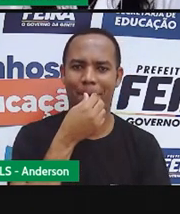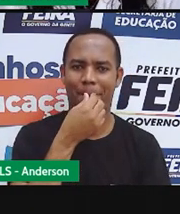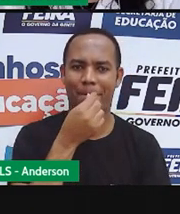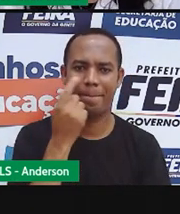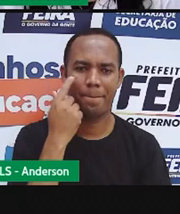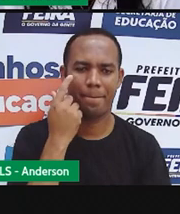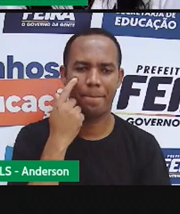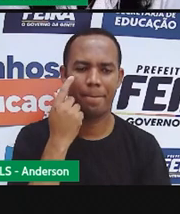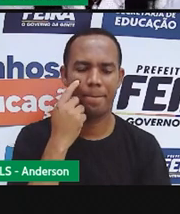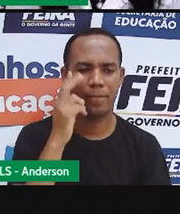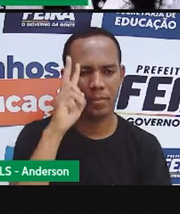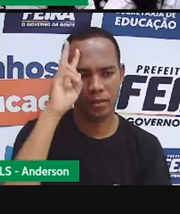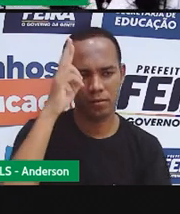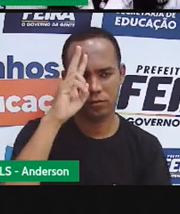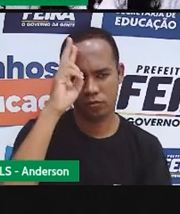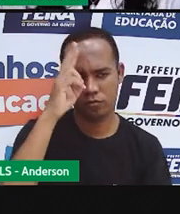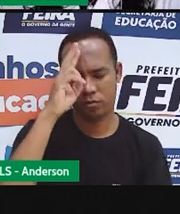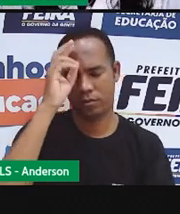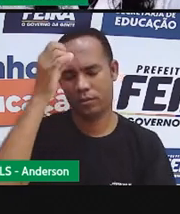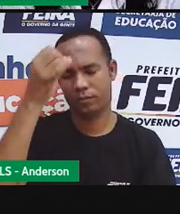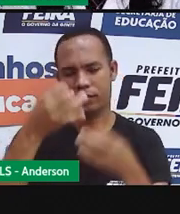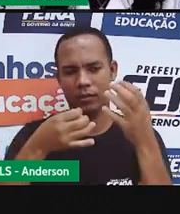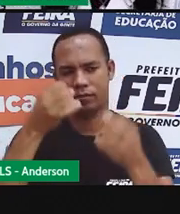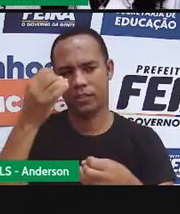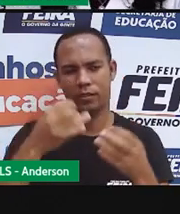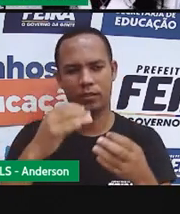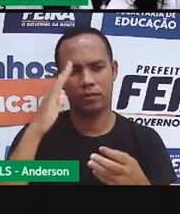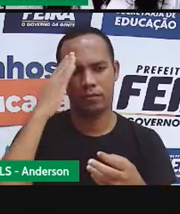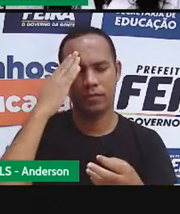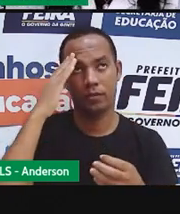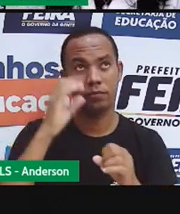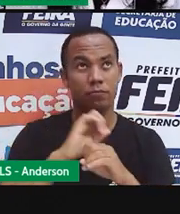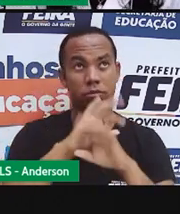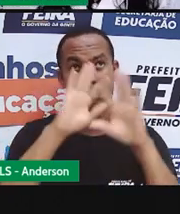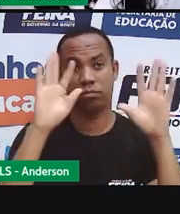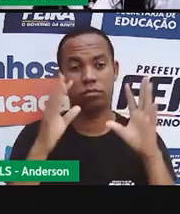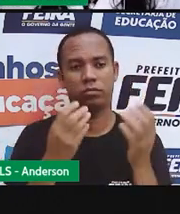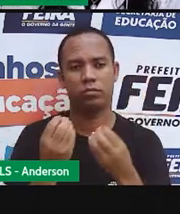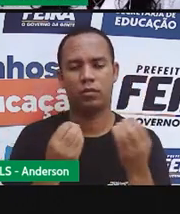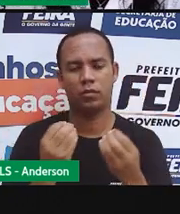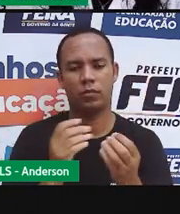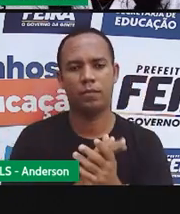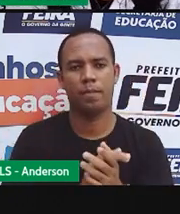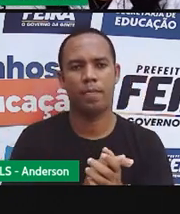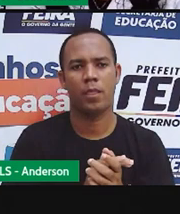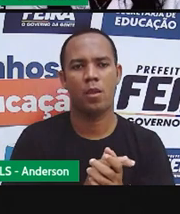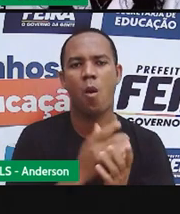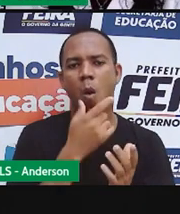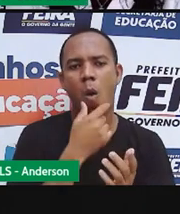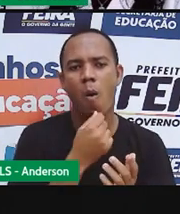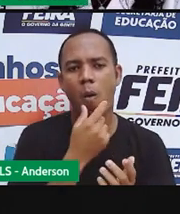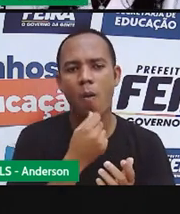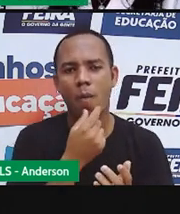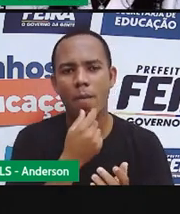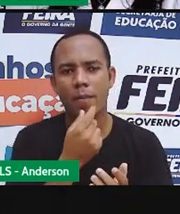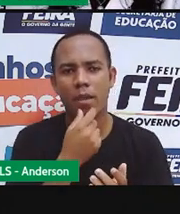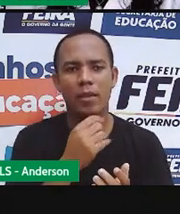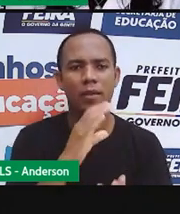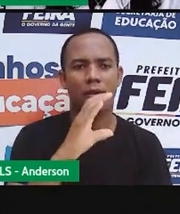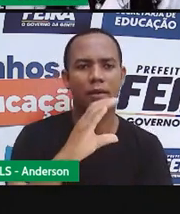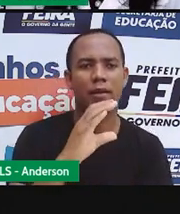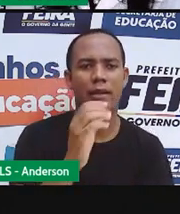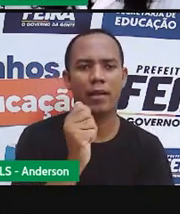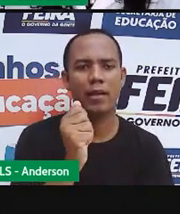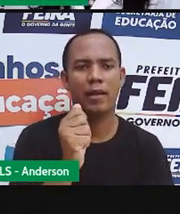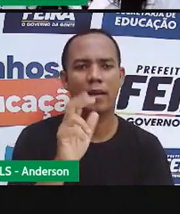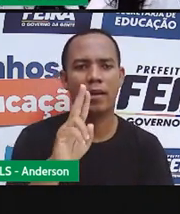Vamos dar uma história para ver se a gente consegue entender melhor sobre negócio. Carlinhos e negócio com a família para passear